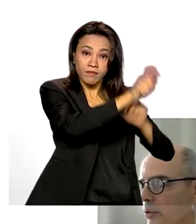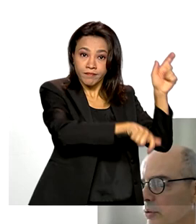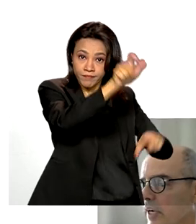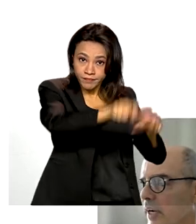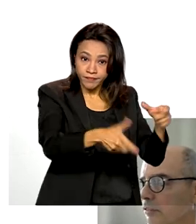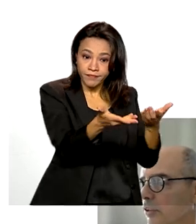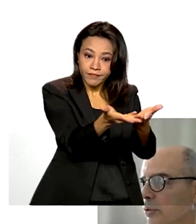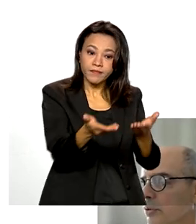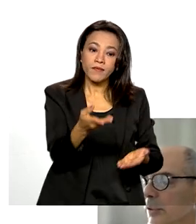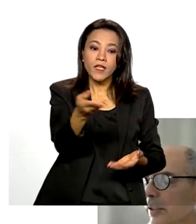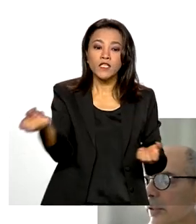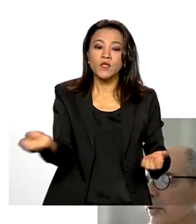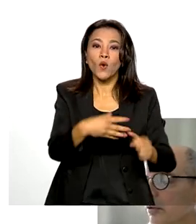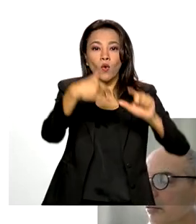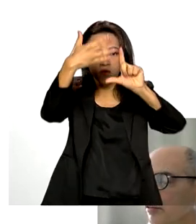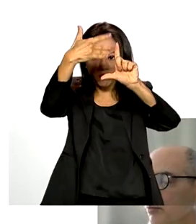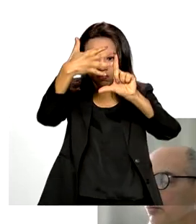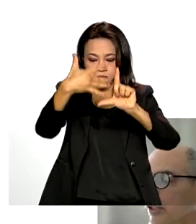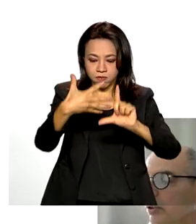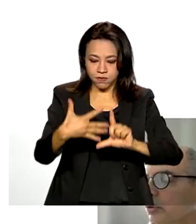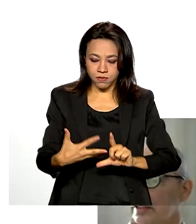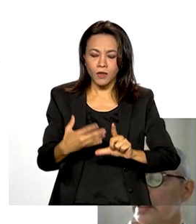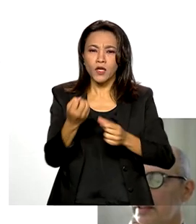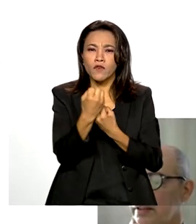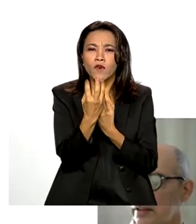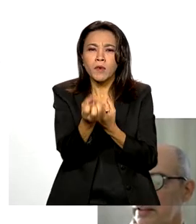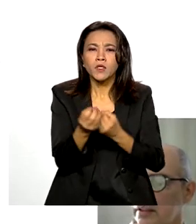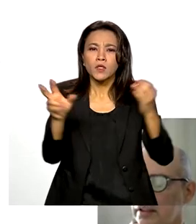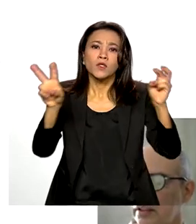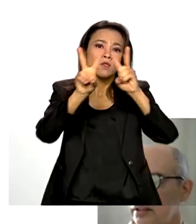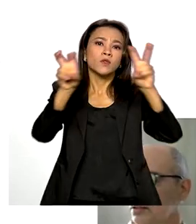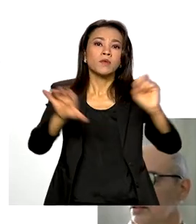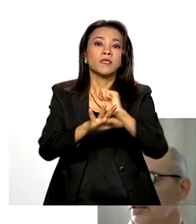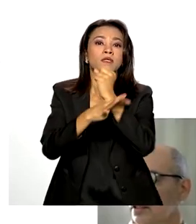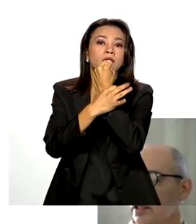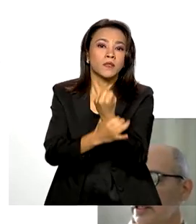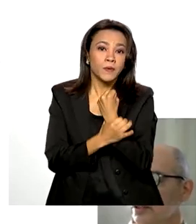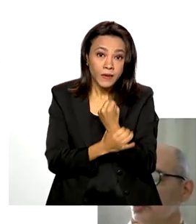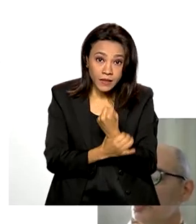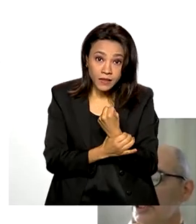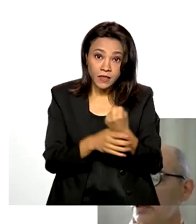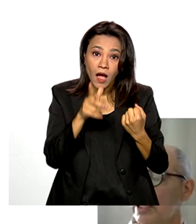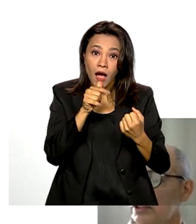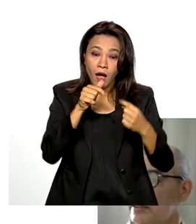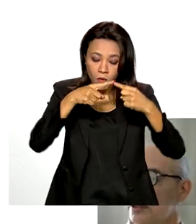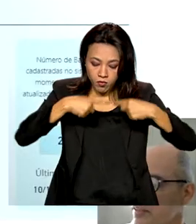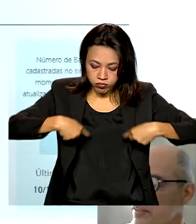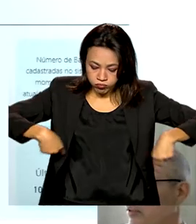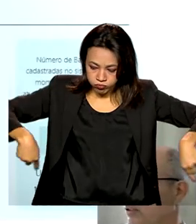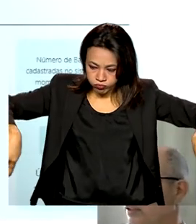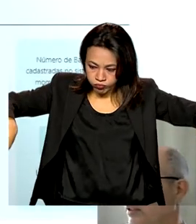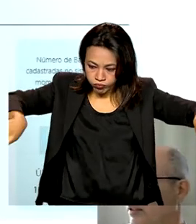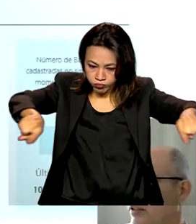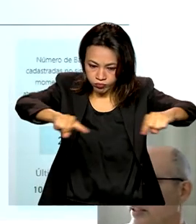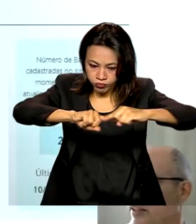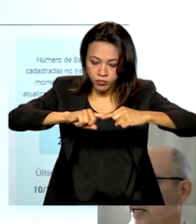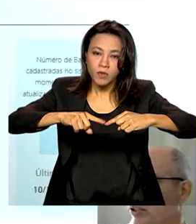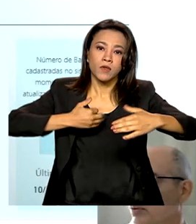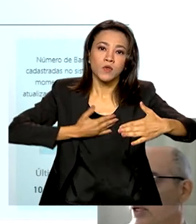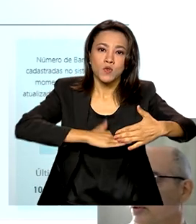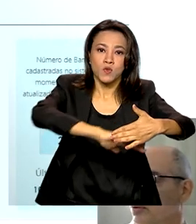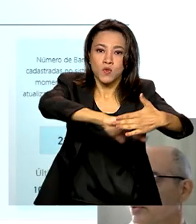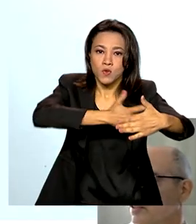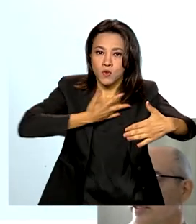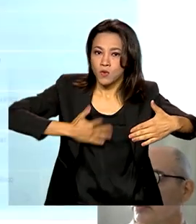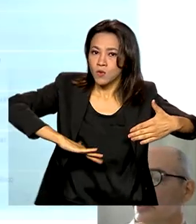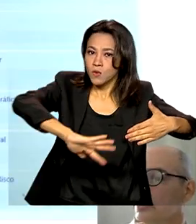portal do Sistema Nacional de Informações sobre Segurança de Barragens da Agência Nacional de Águas agrega informações sobre